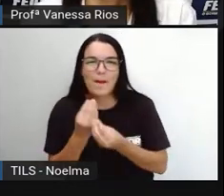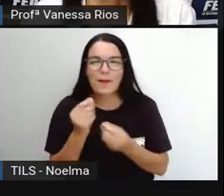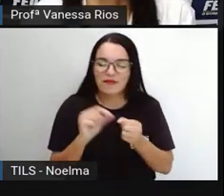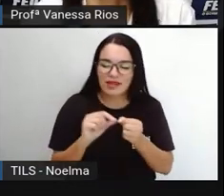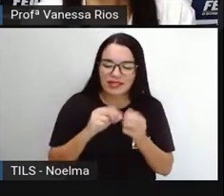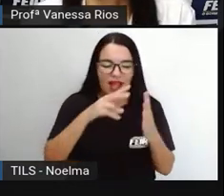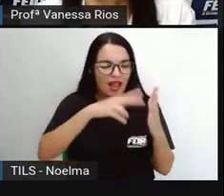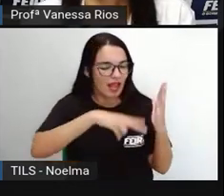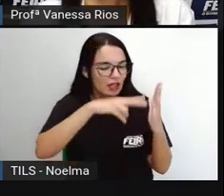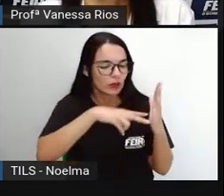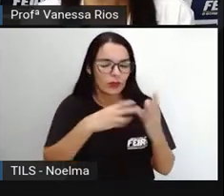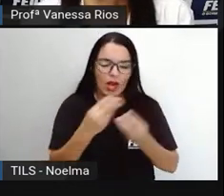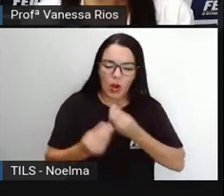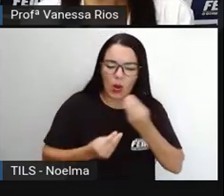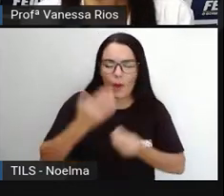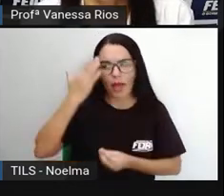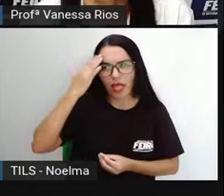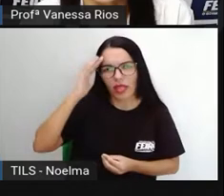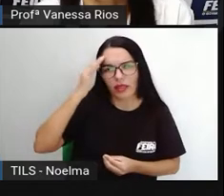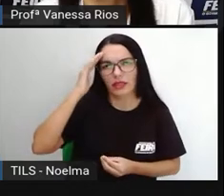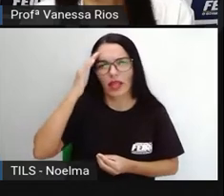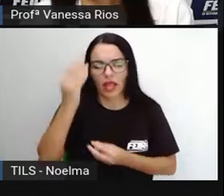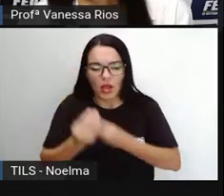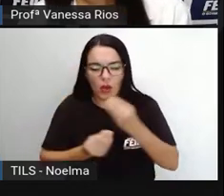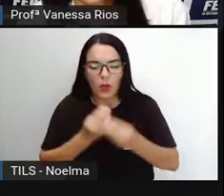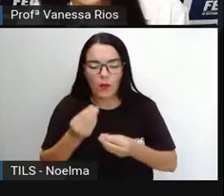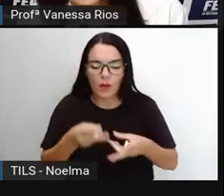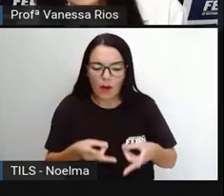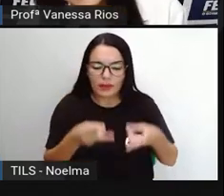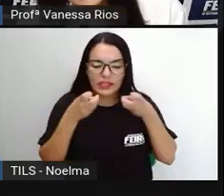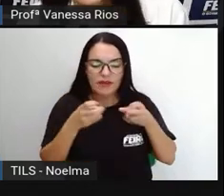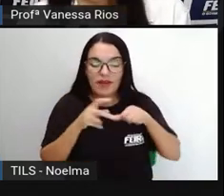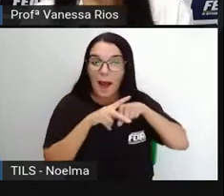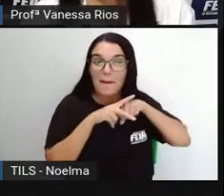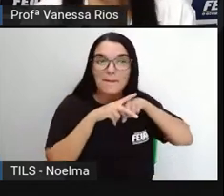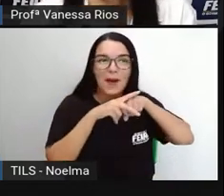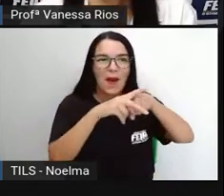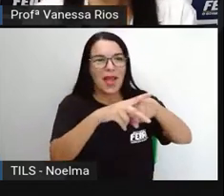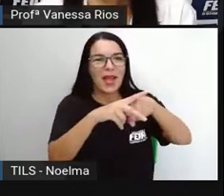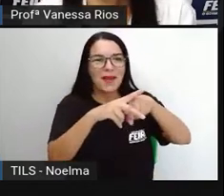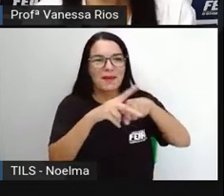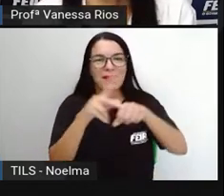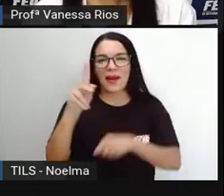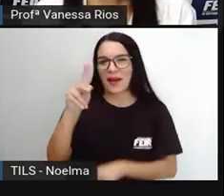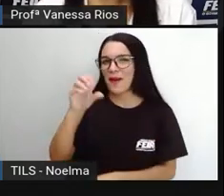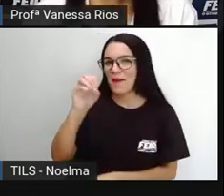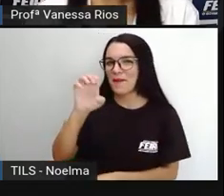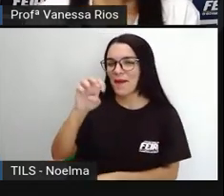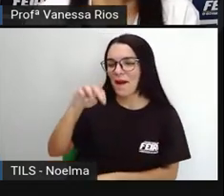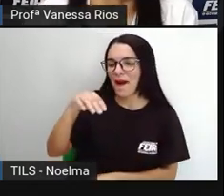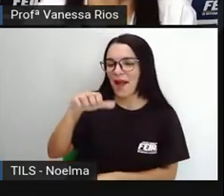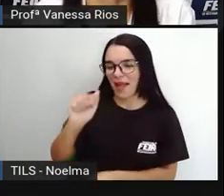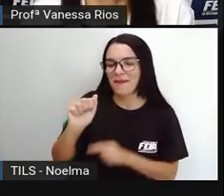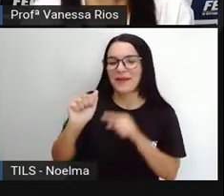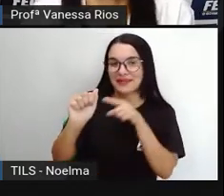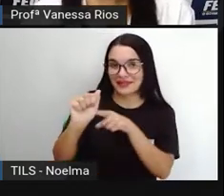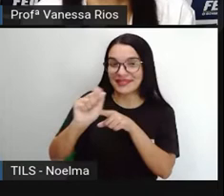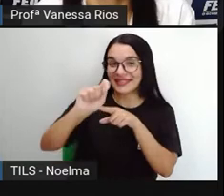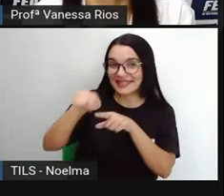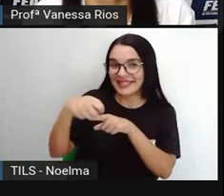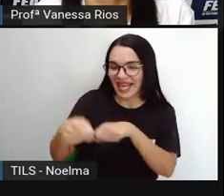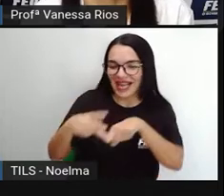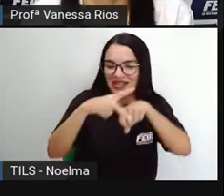leitura e como entender, como observar os poemas, esse gênero textual aí tão importante, tão